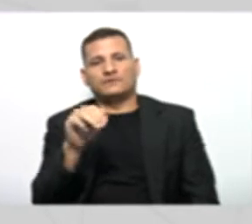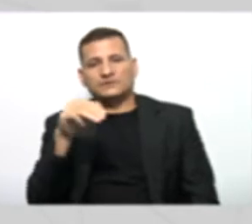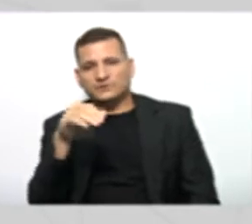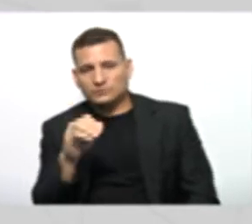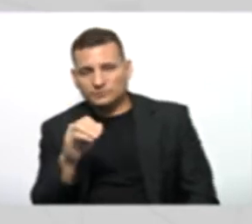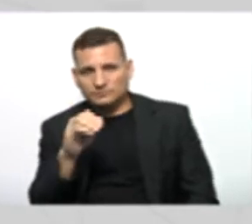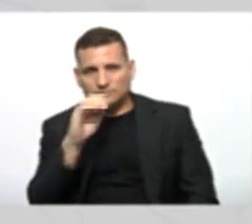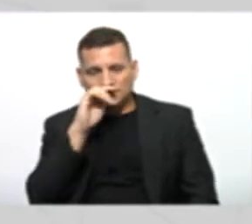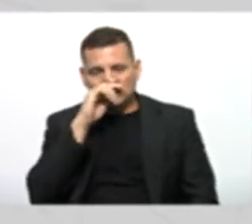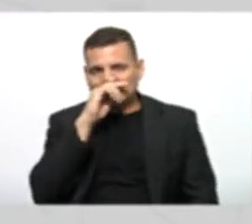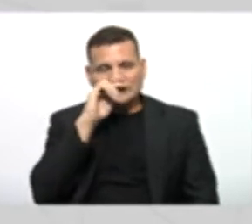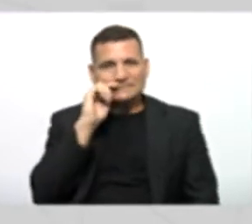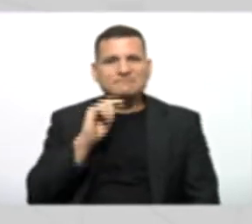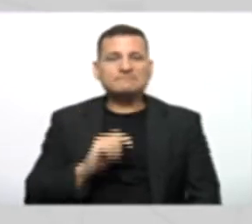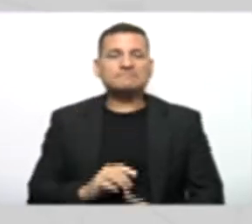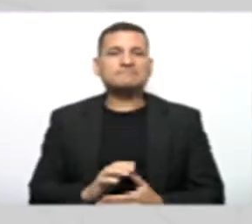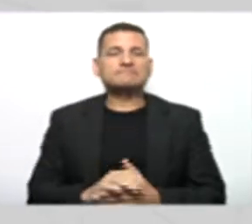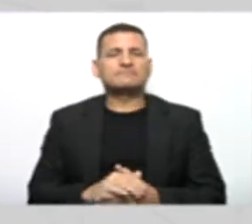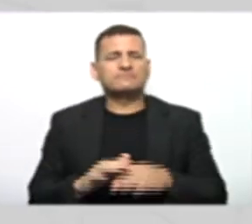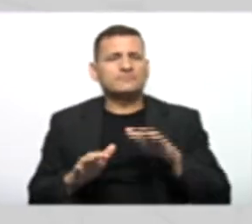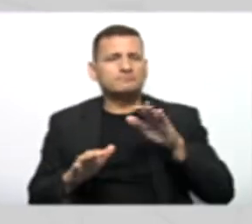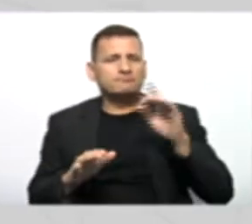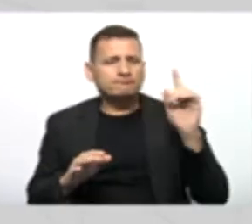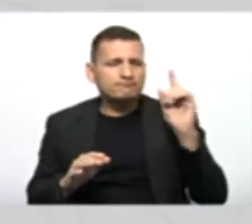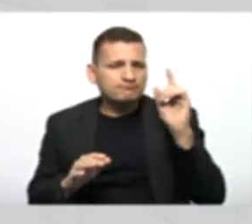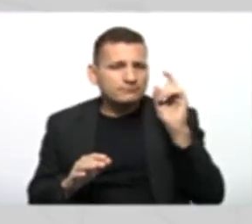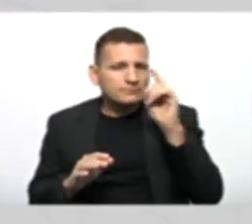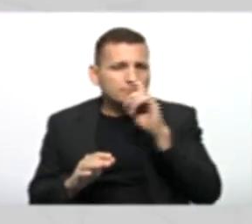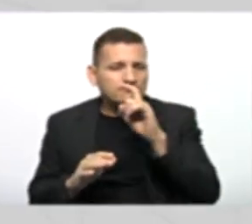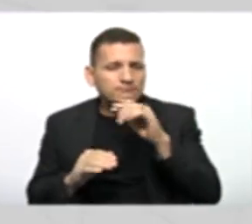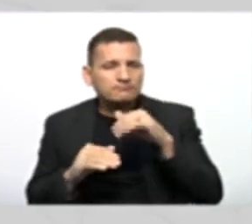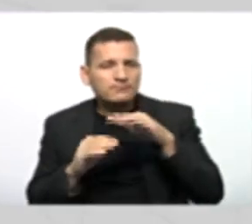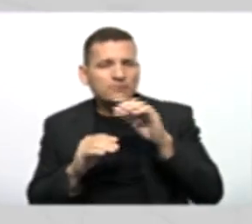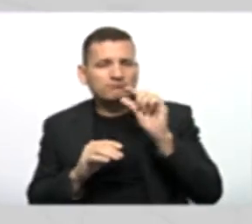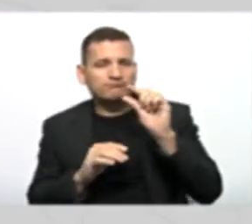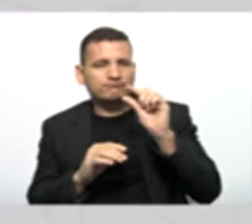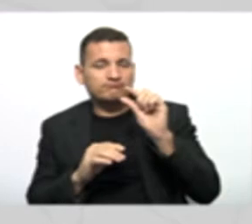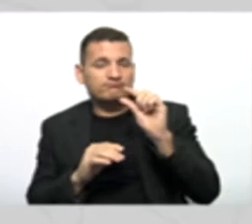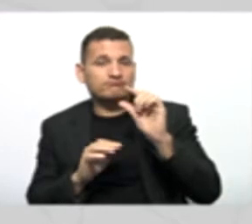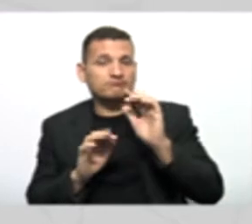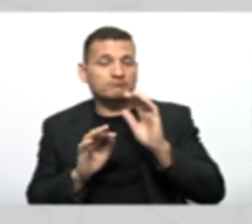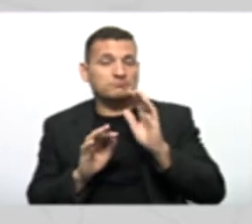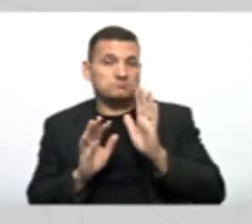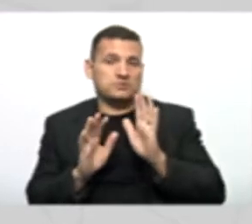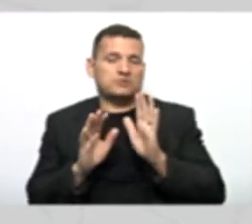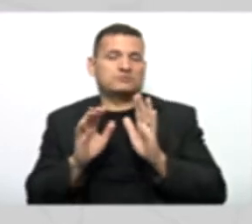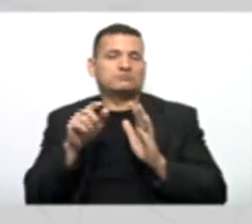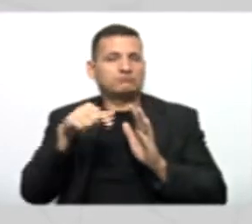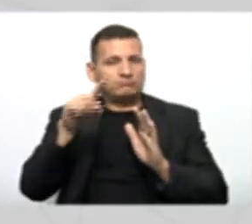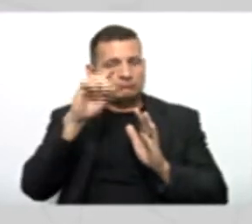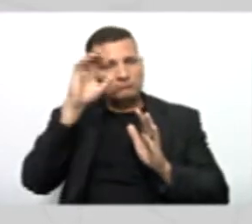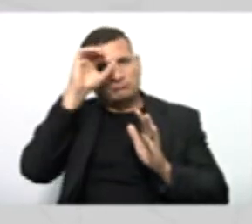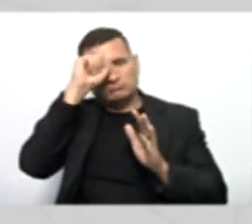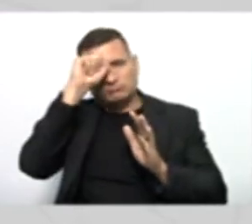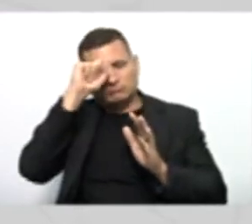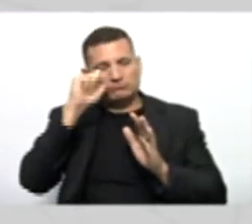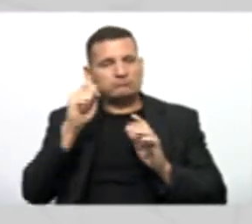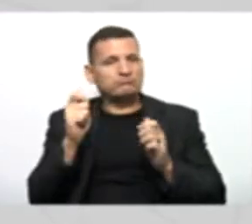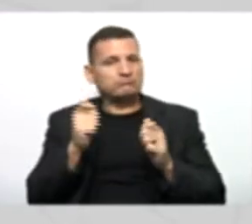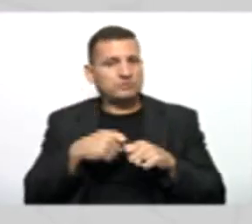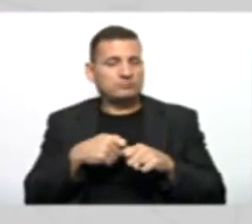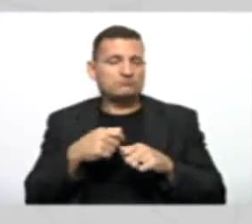um pouquinho mais difícil. Não estou falando que vocês não vão conseguir aprender esse conteúdo, certo? Até porque eu tenho certeza que vocês